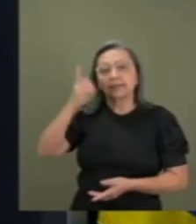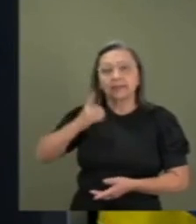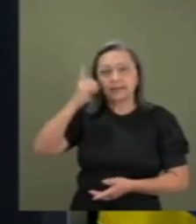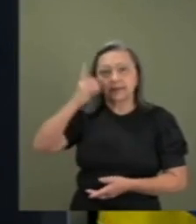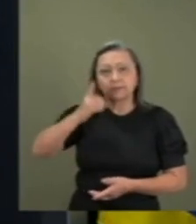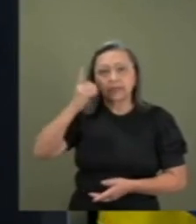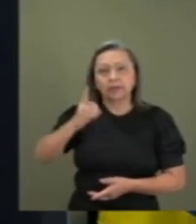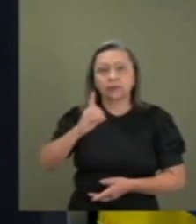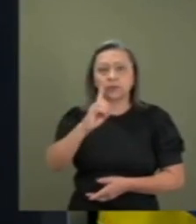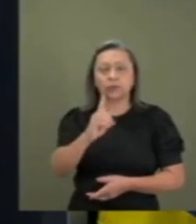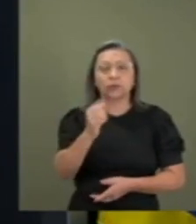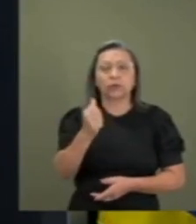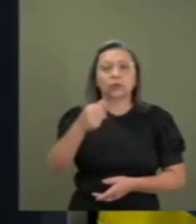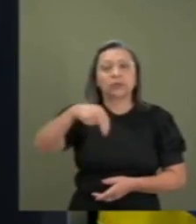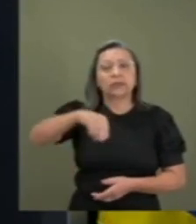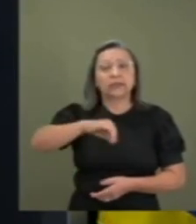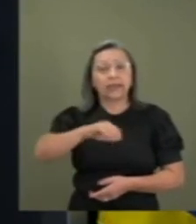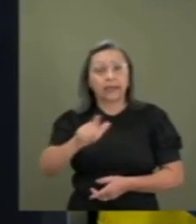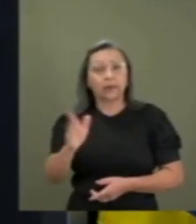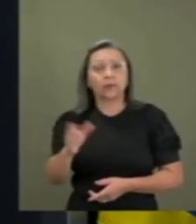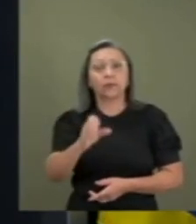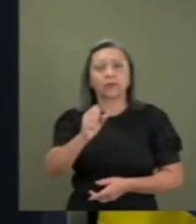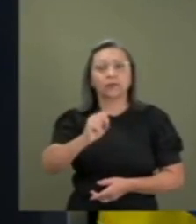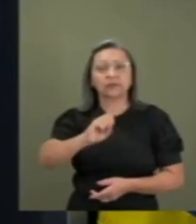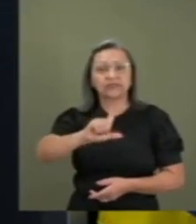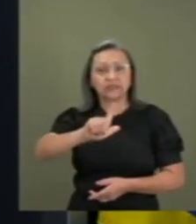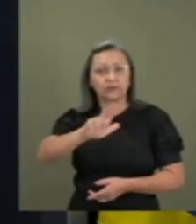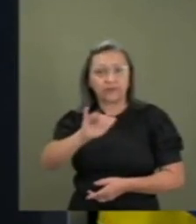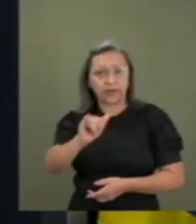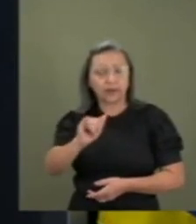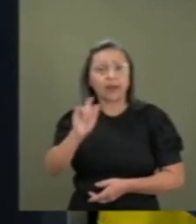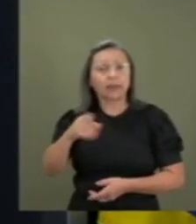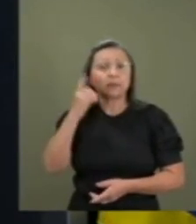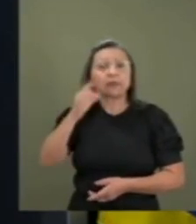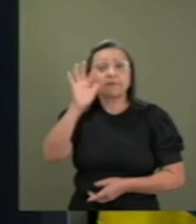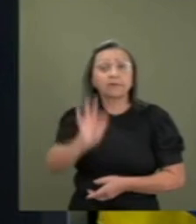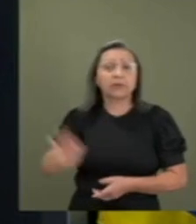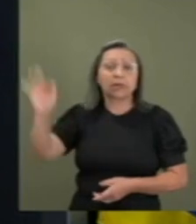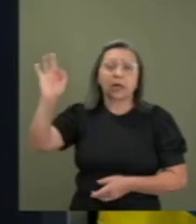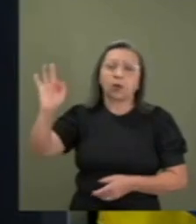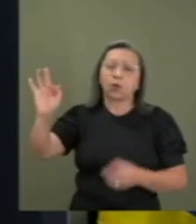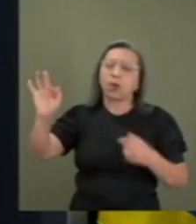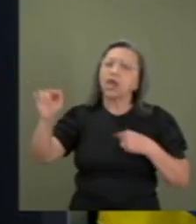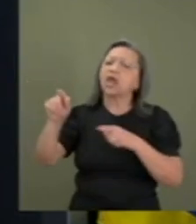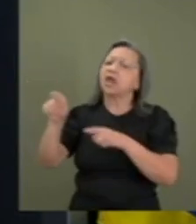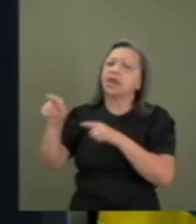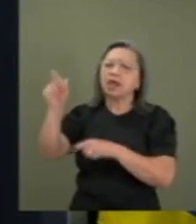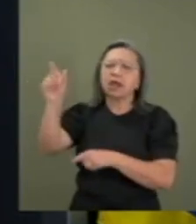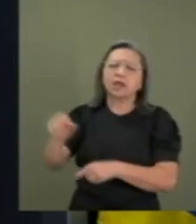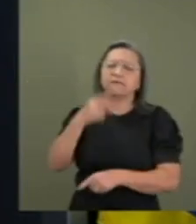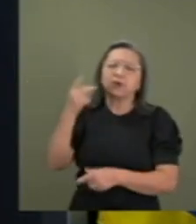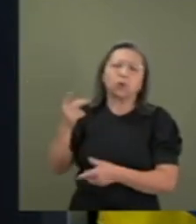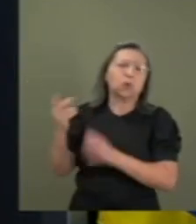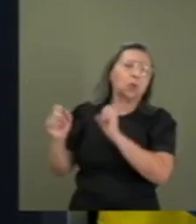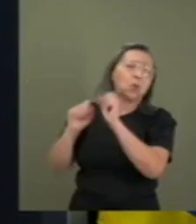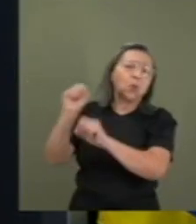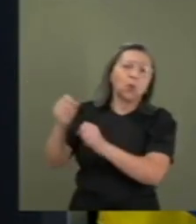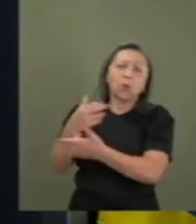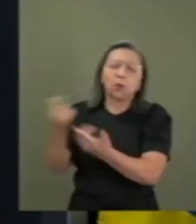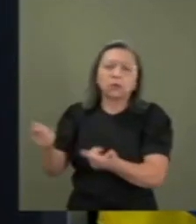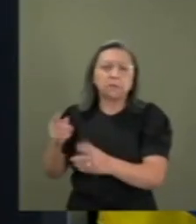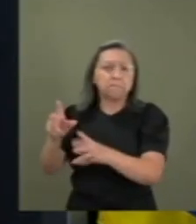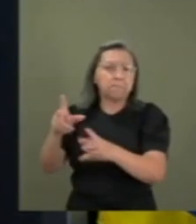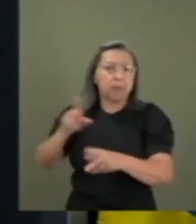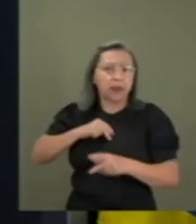Daniel Silveira, deputado federal, que falou algo que merecia a liberdade de expressão, não dá esse